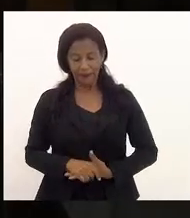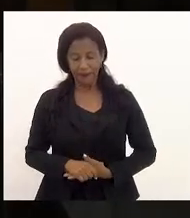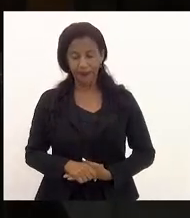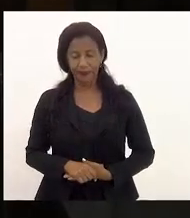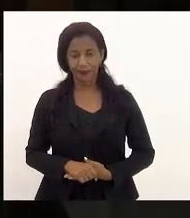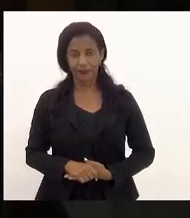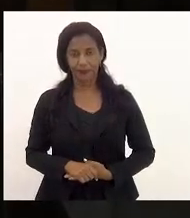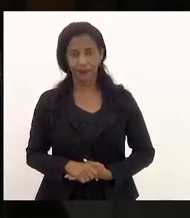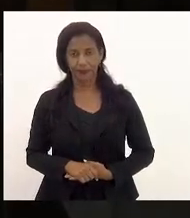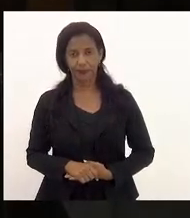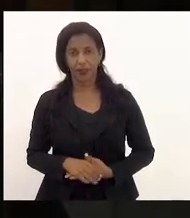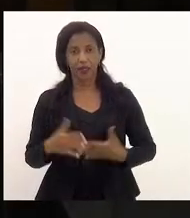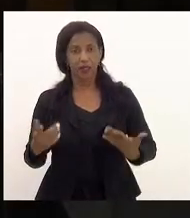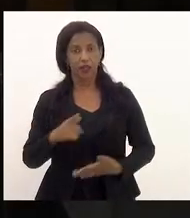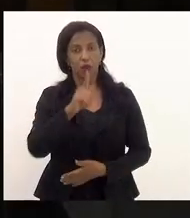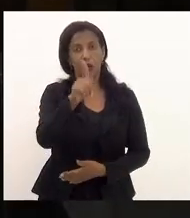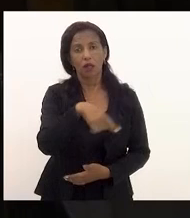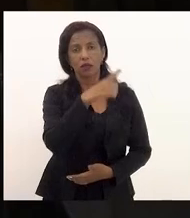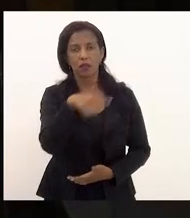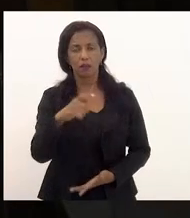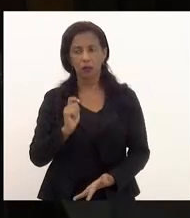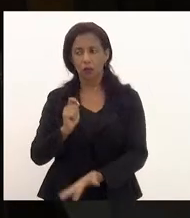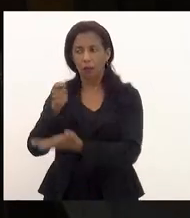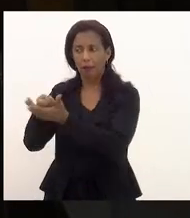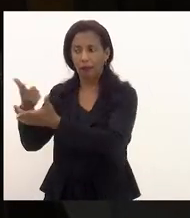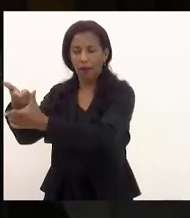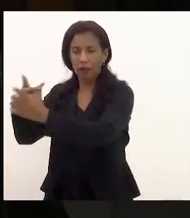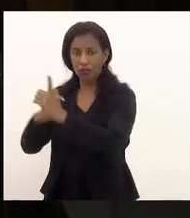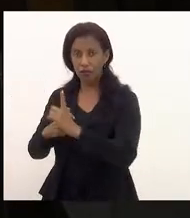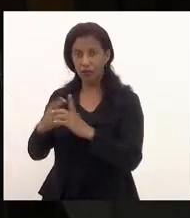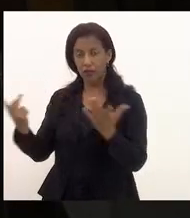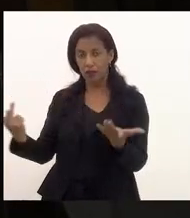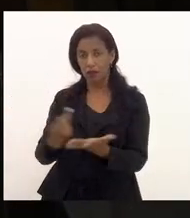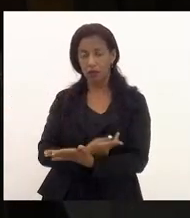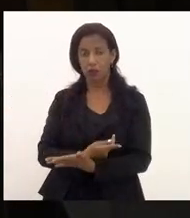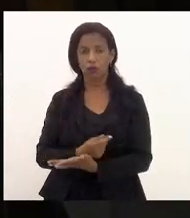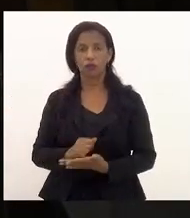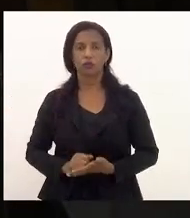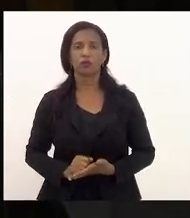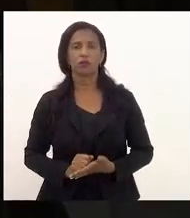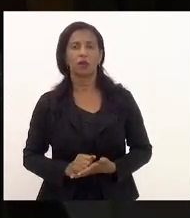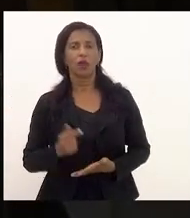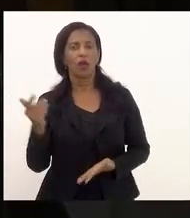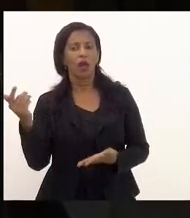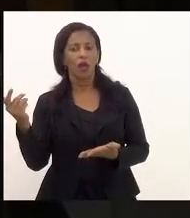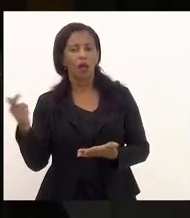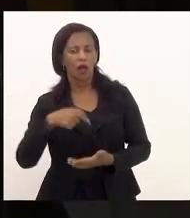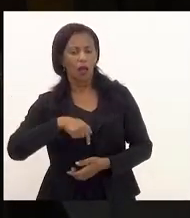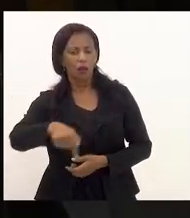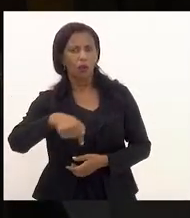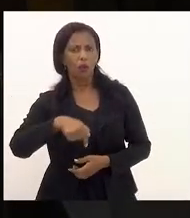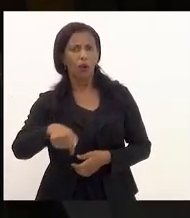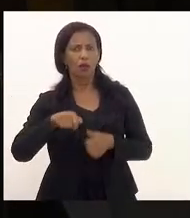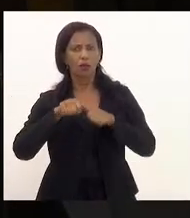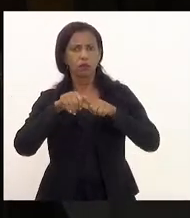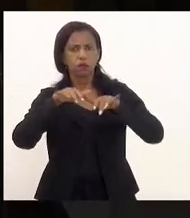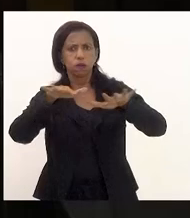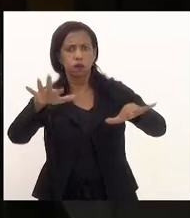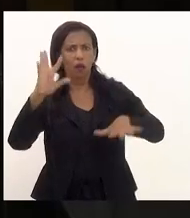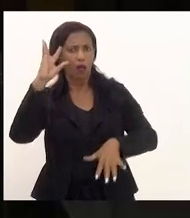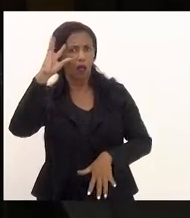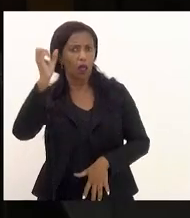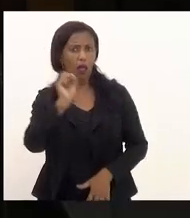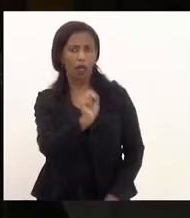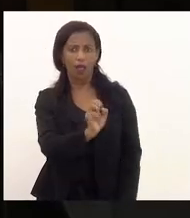a suspensão do pagamento da dívida ocorreu agora na pandemia por decisão do